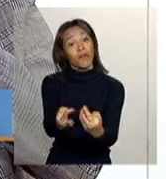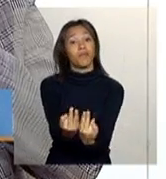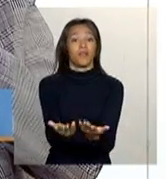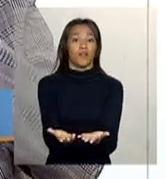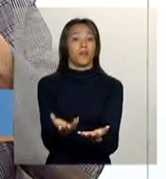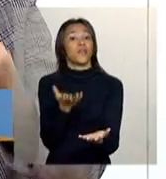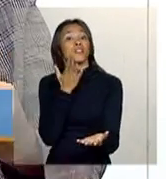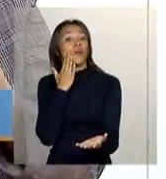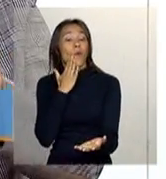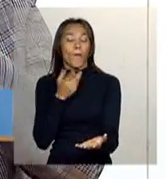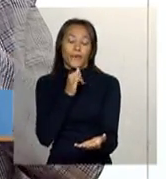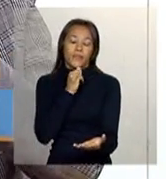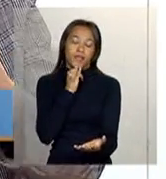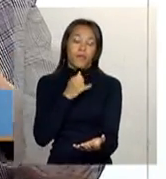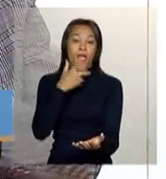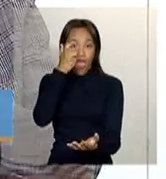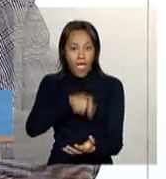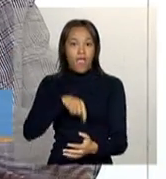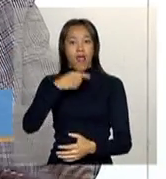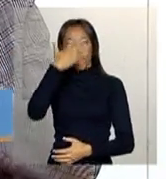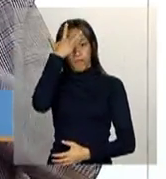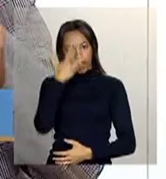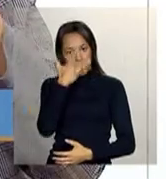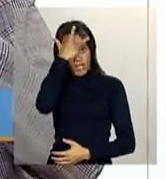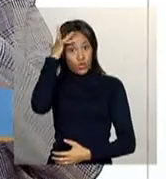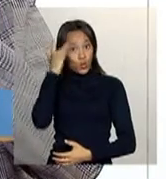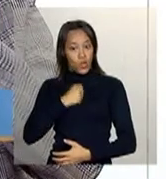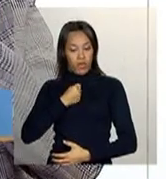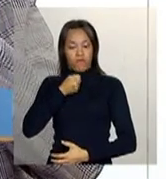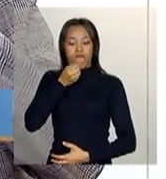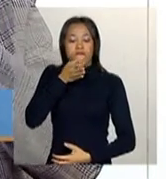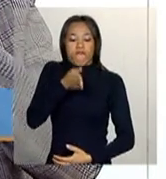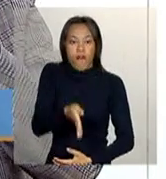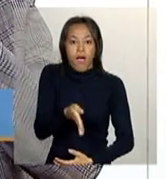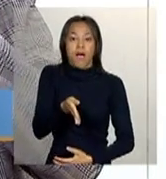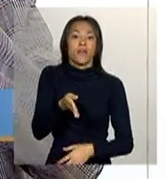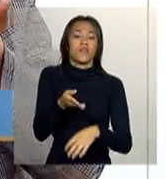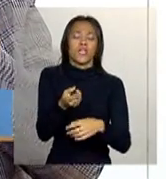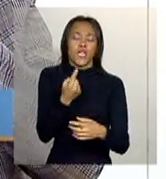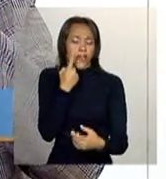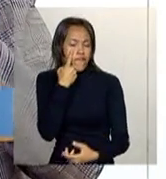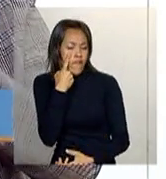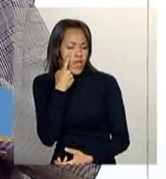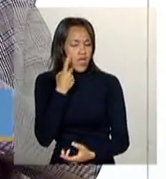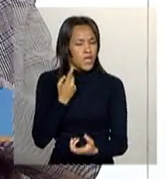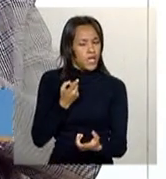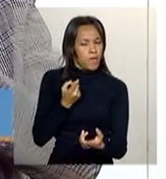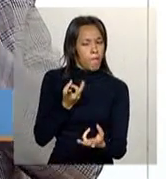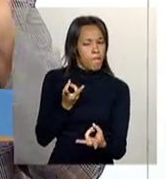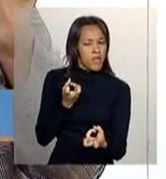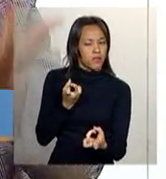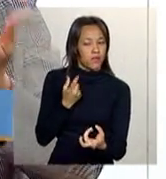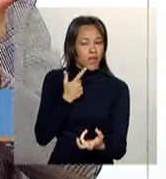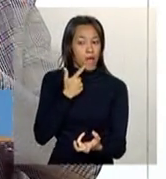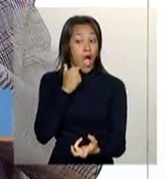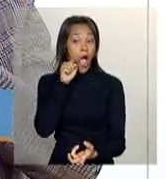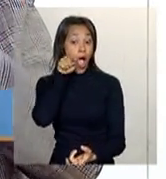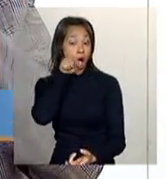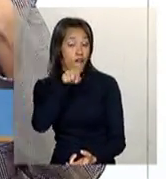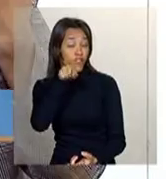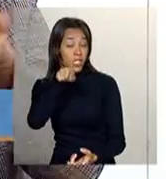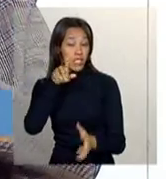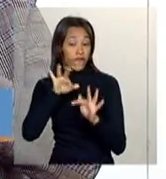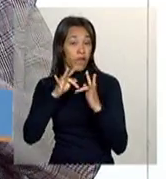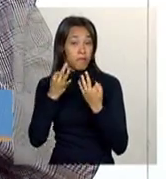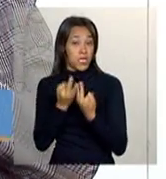entrevistador, que é quem faz esse trabalho ali local junto com a família. Às vezes ele olha, ele percebe, ele conhece aquela realidade, ele percebeu que aquela